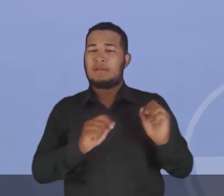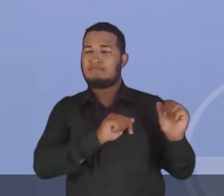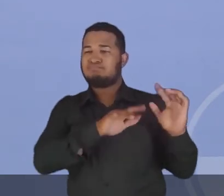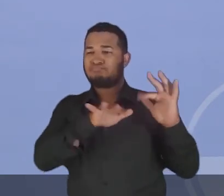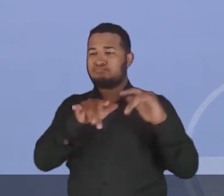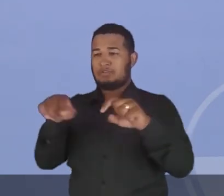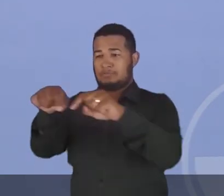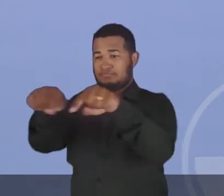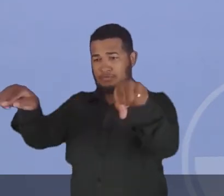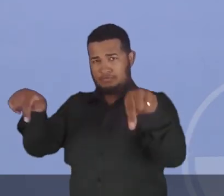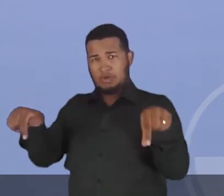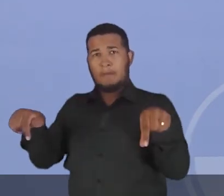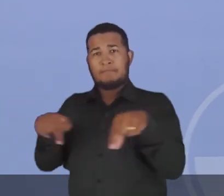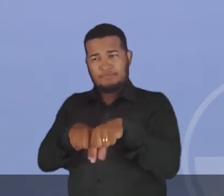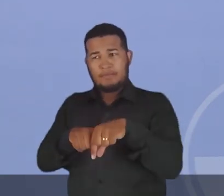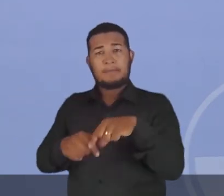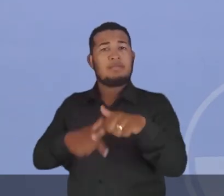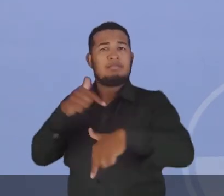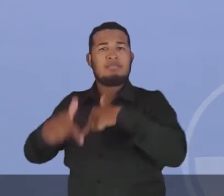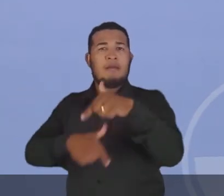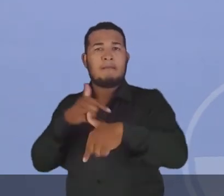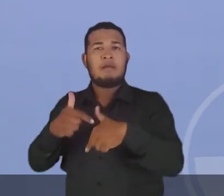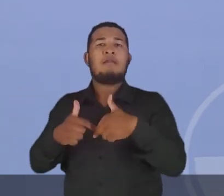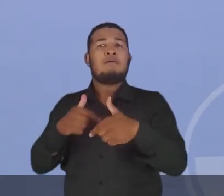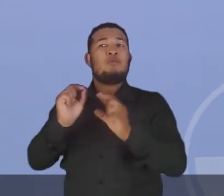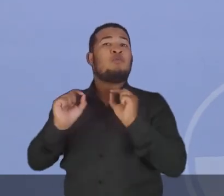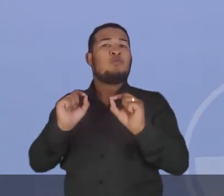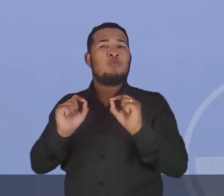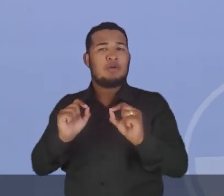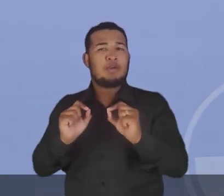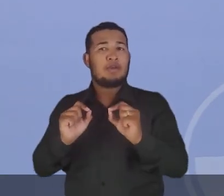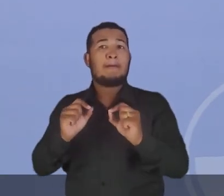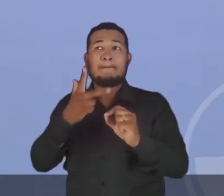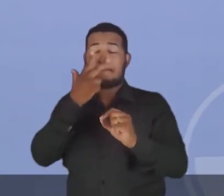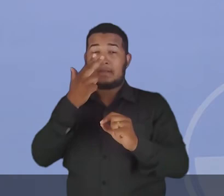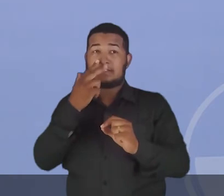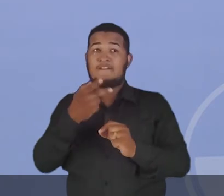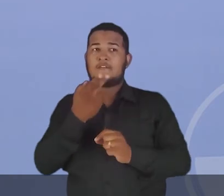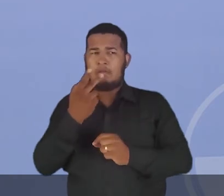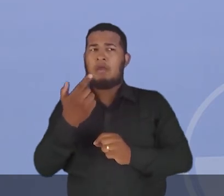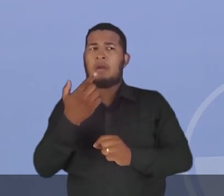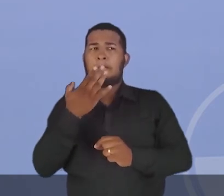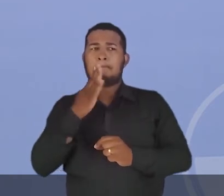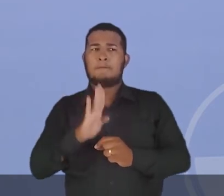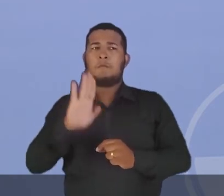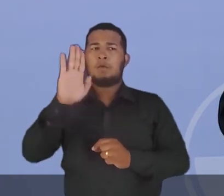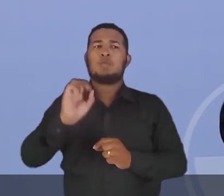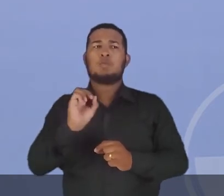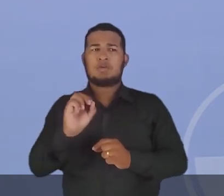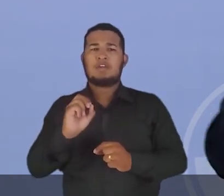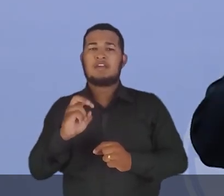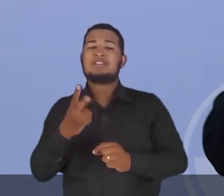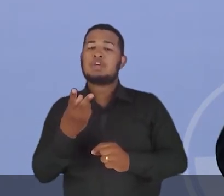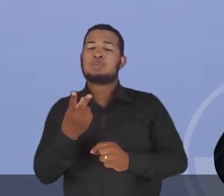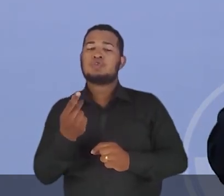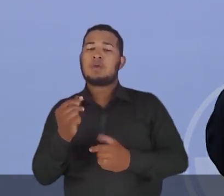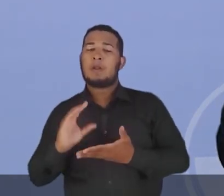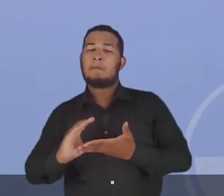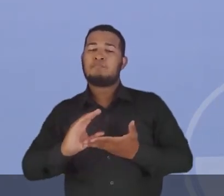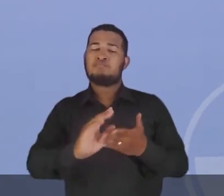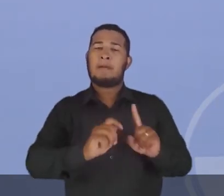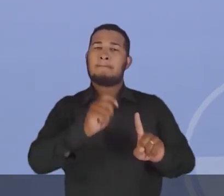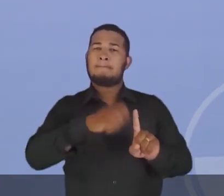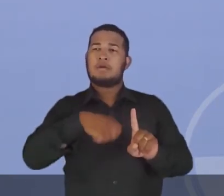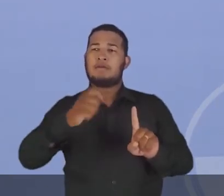grandes propriedades de terra para poder trabalhar com falsa promessa de um valor